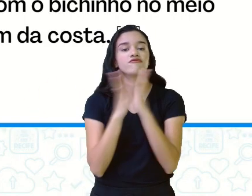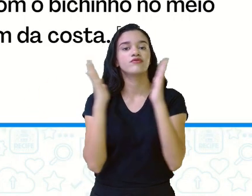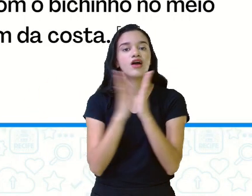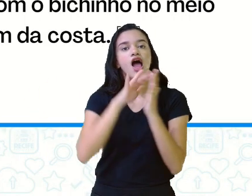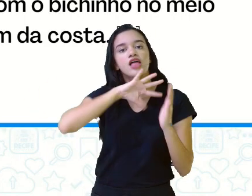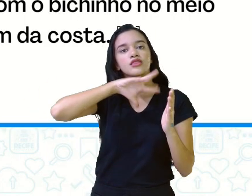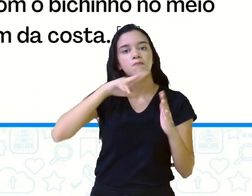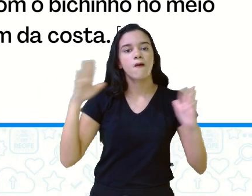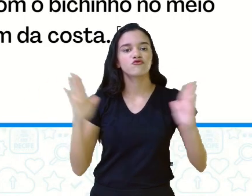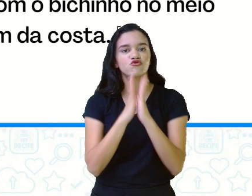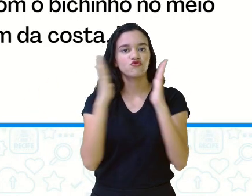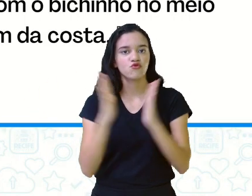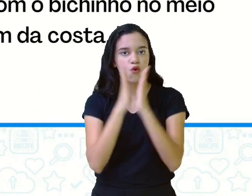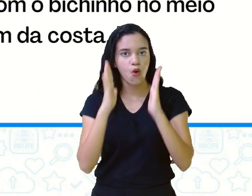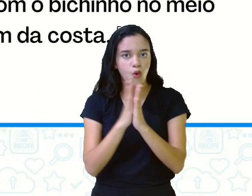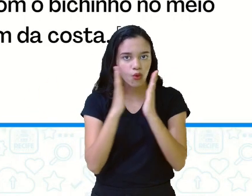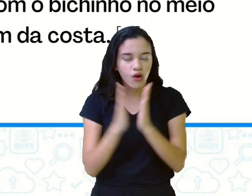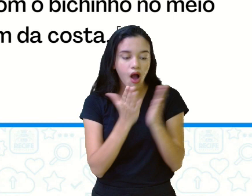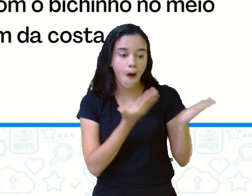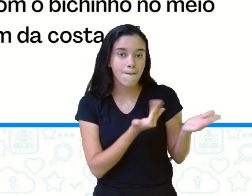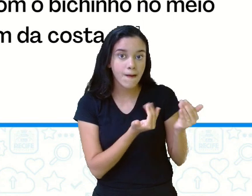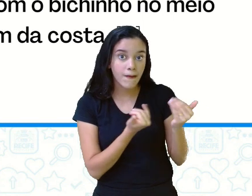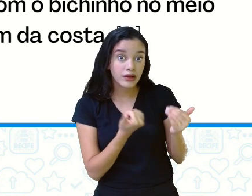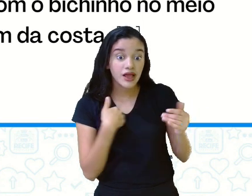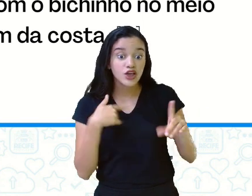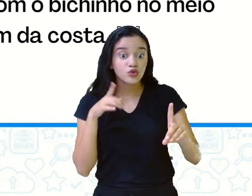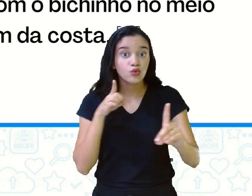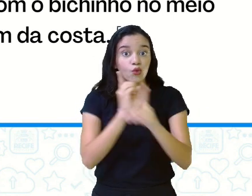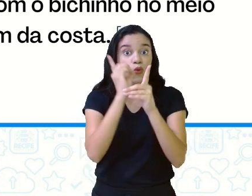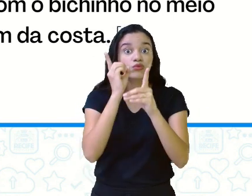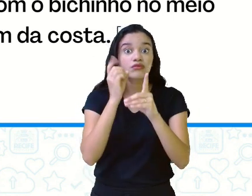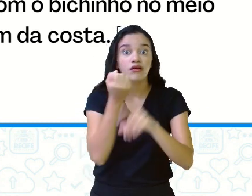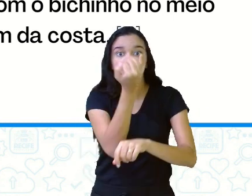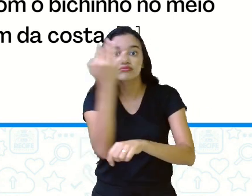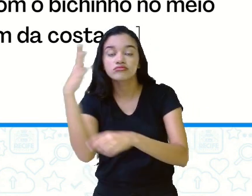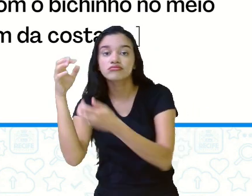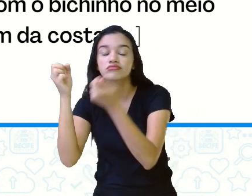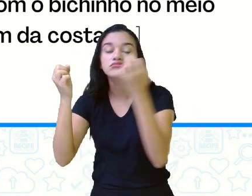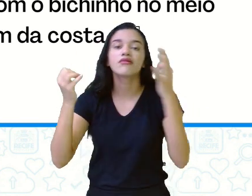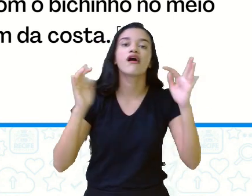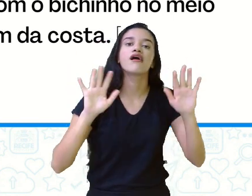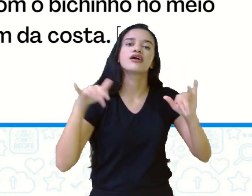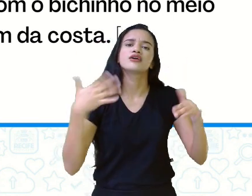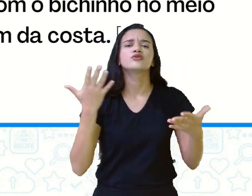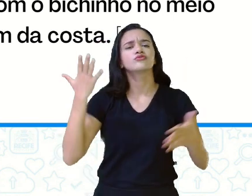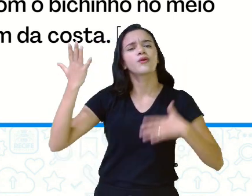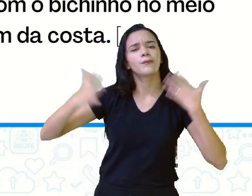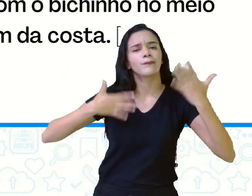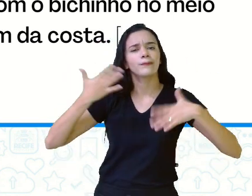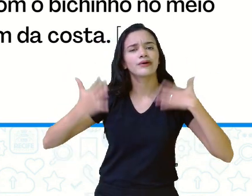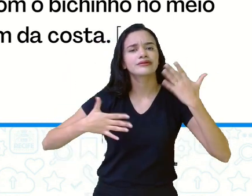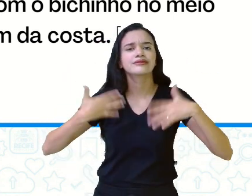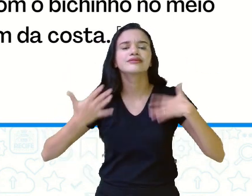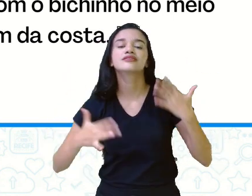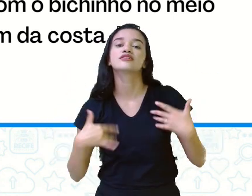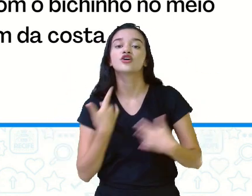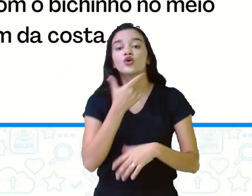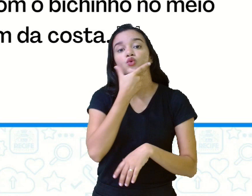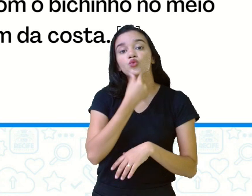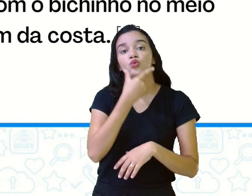floresta por alpinista. Em um de seus passeios, o sueco Robert